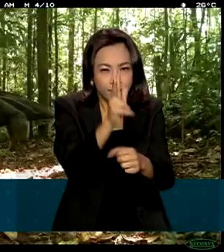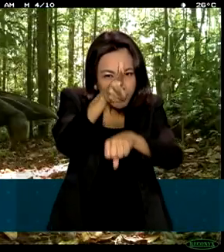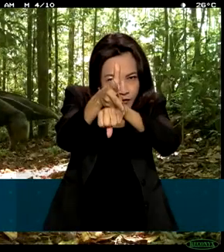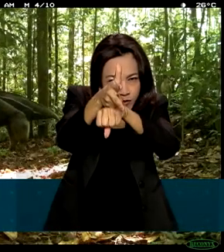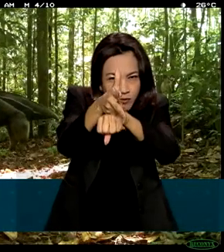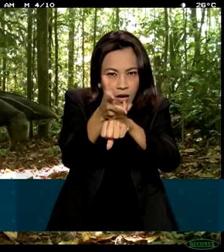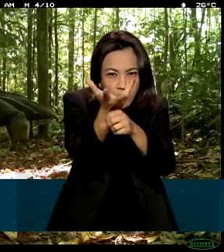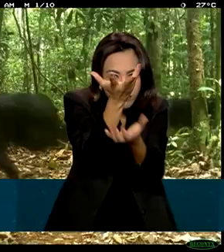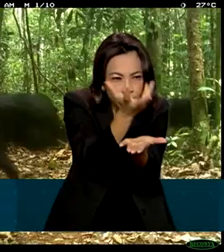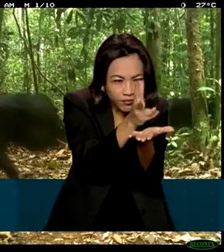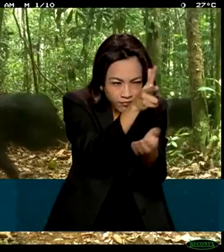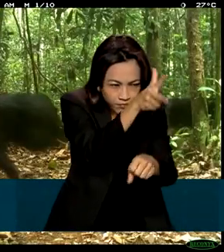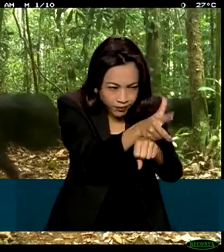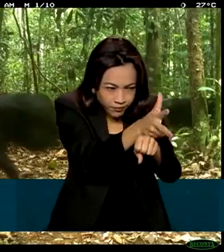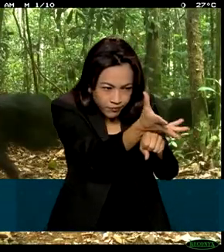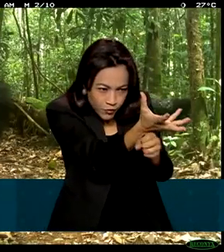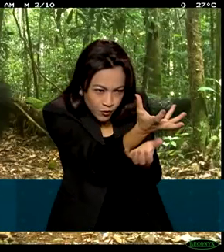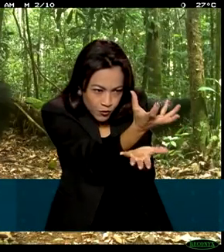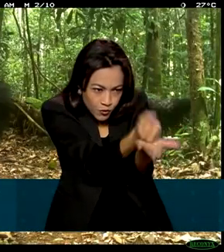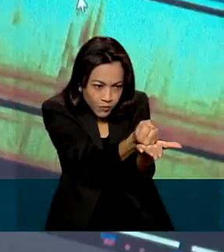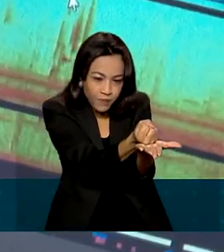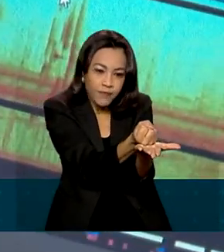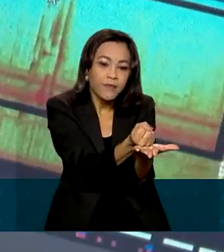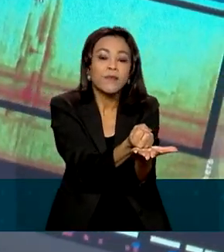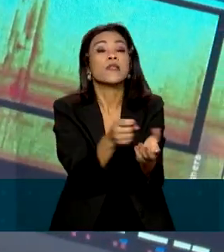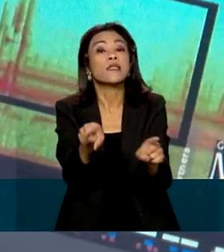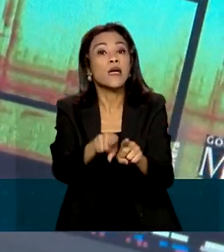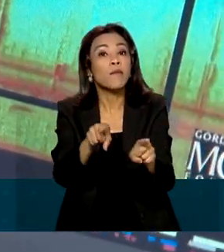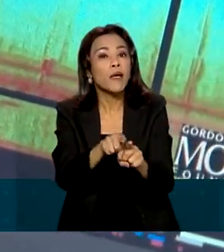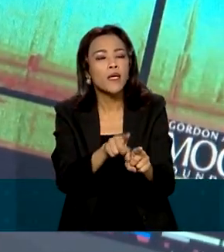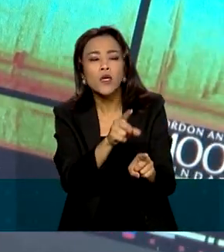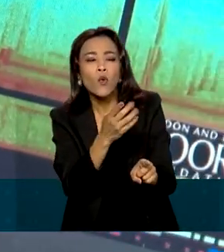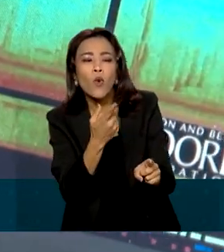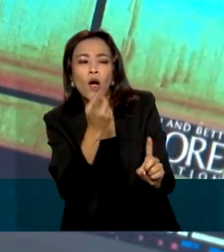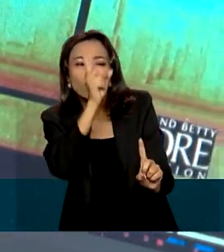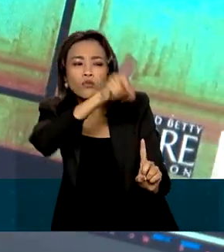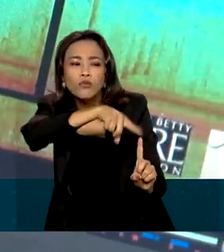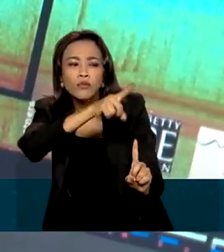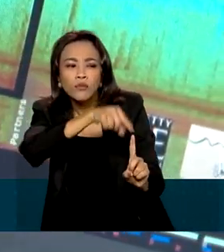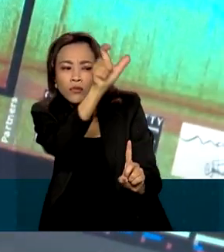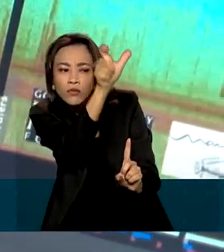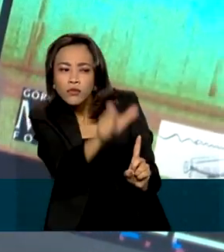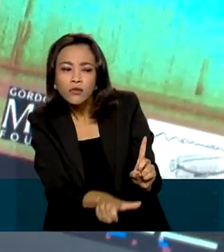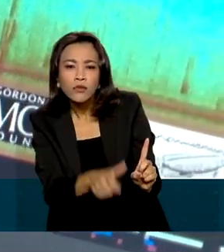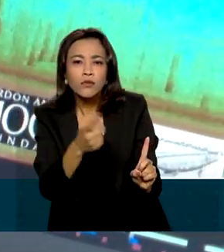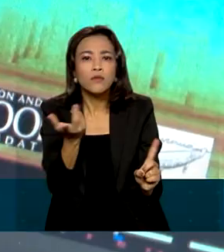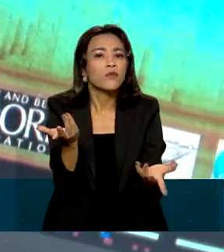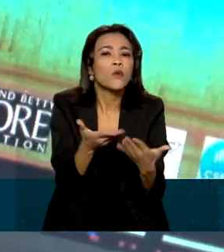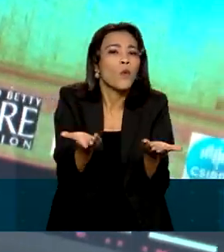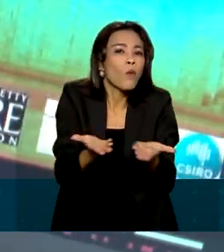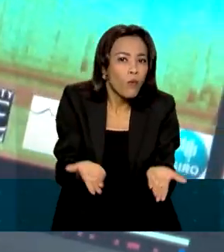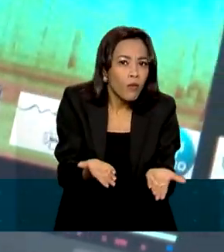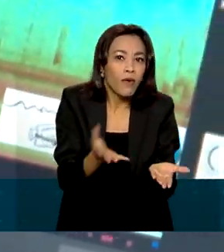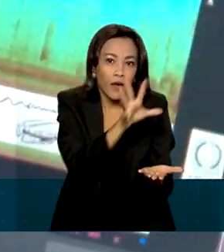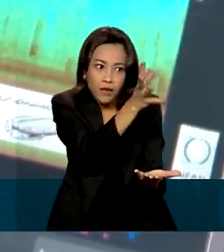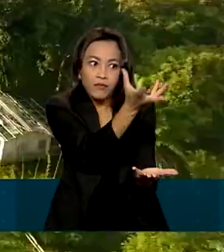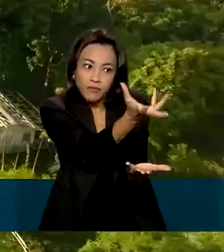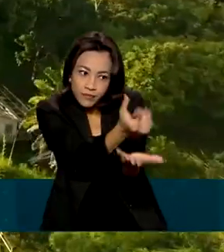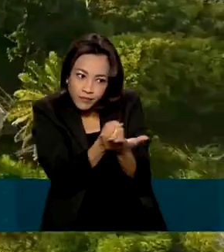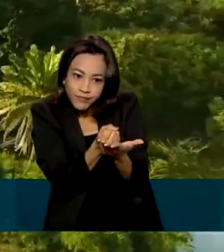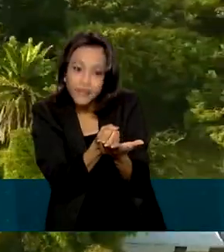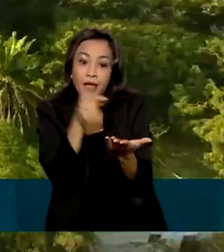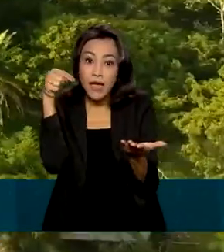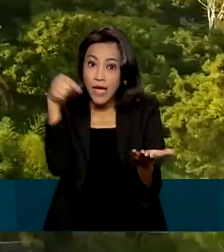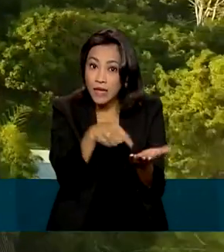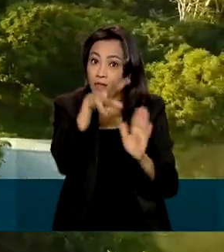não só registram a imagem do animal, como identificam a espécie por meio de um software especial. O projeto é